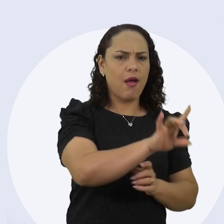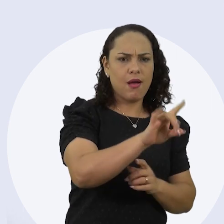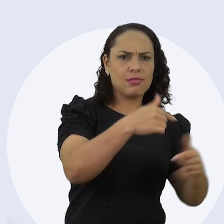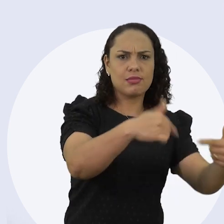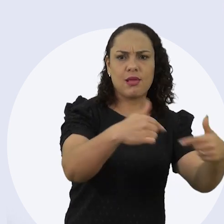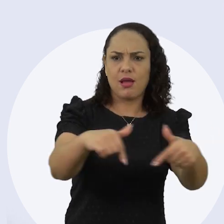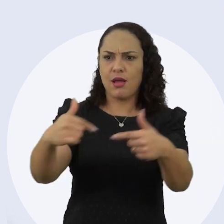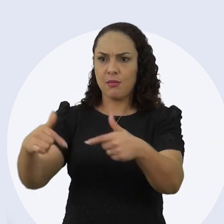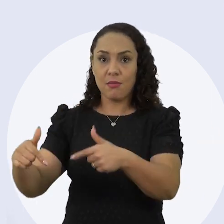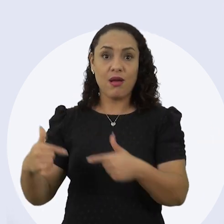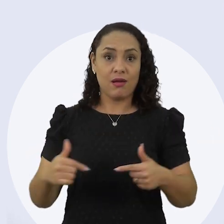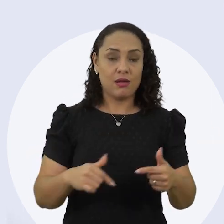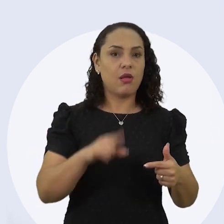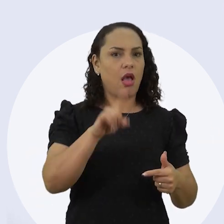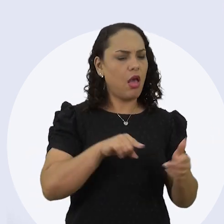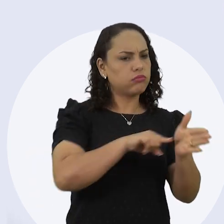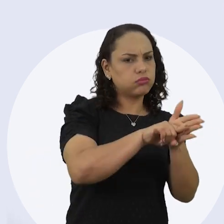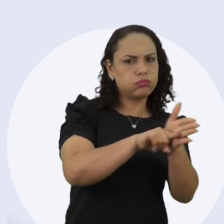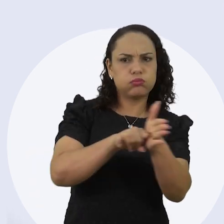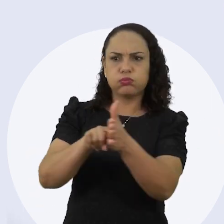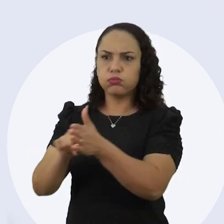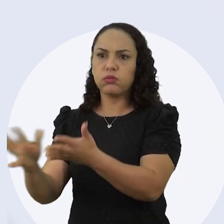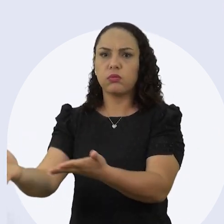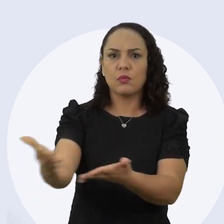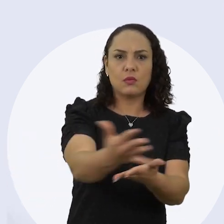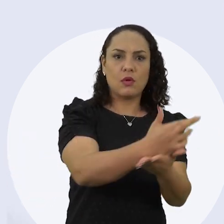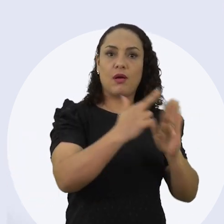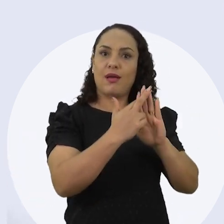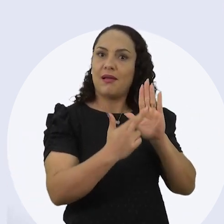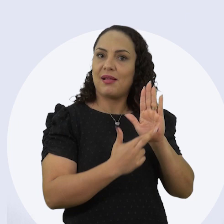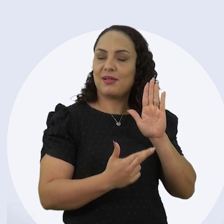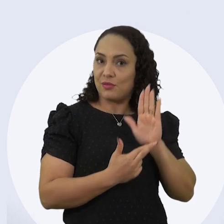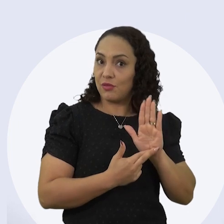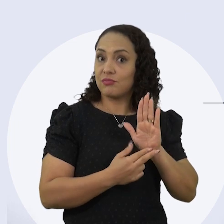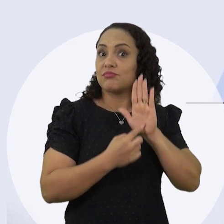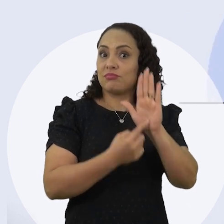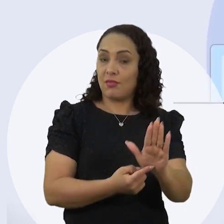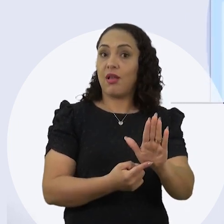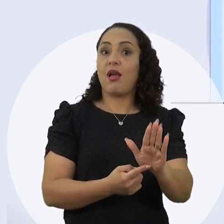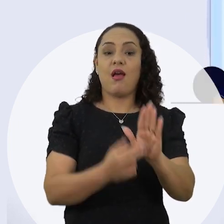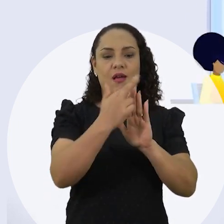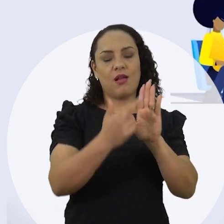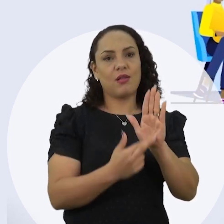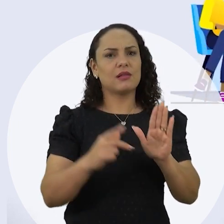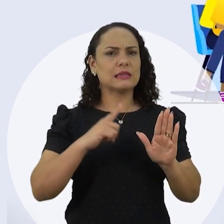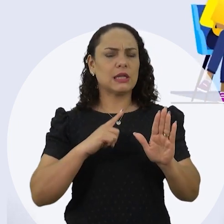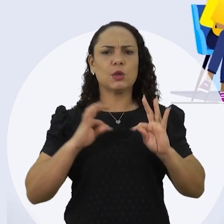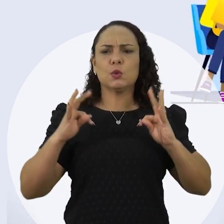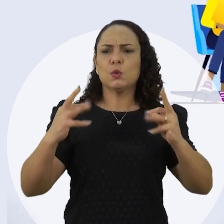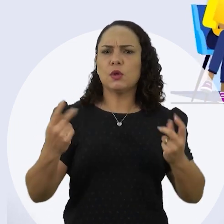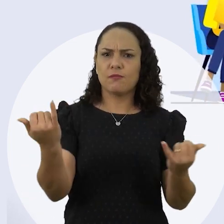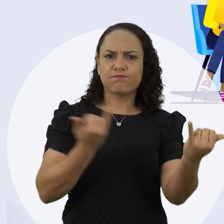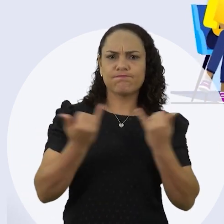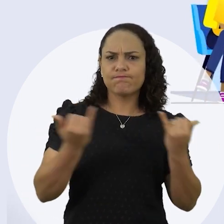de auditoria executado, é produzido um relatório de auditoria. O relatório de auditoria contempla toda a